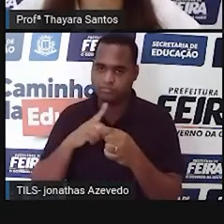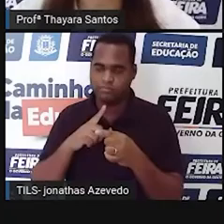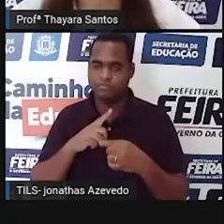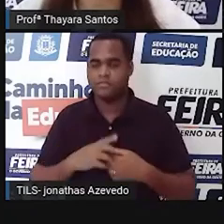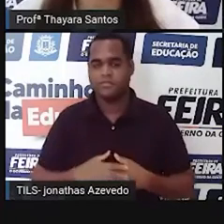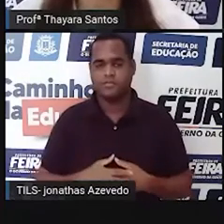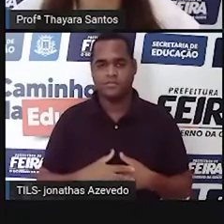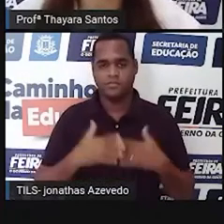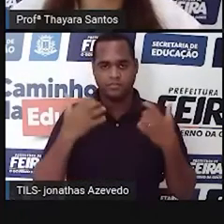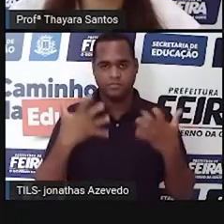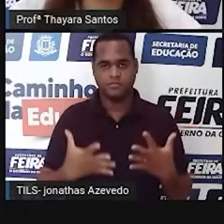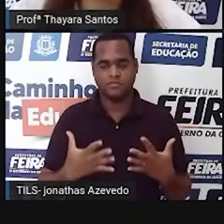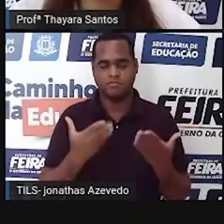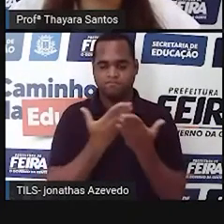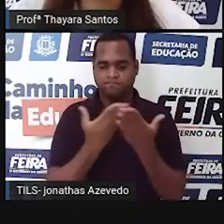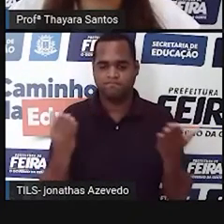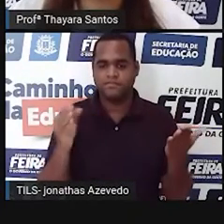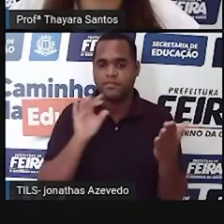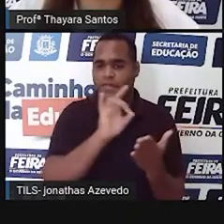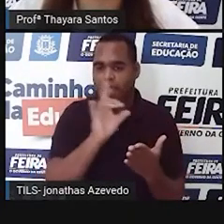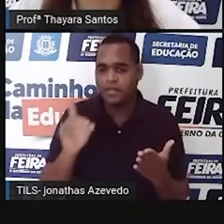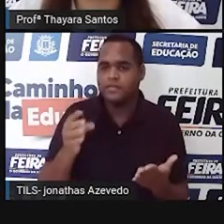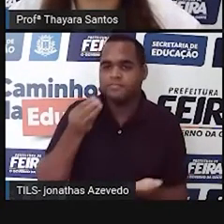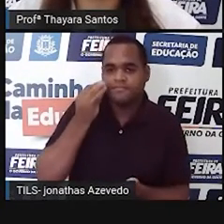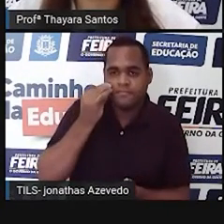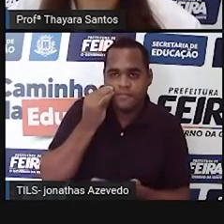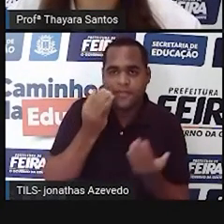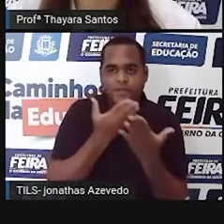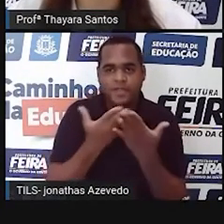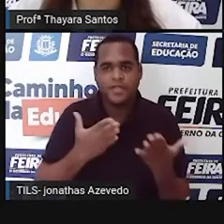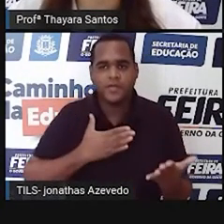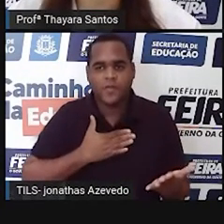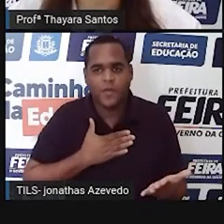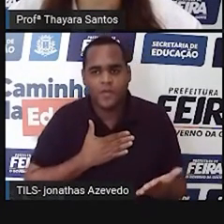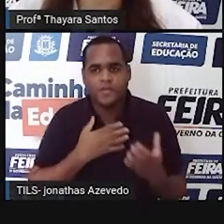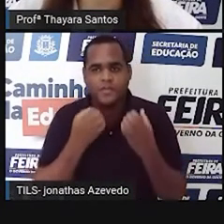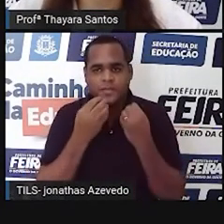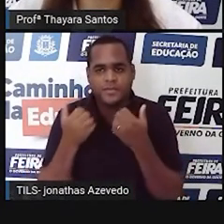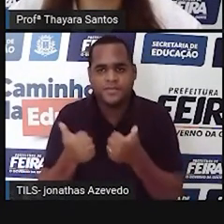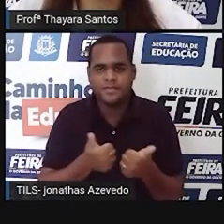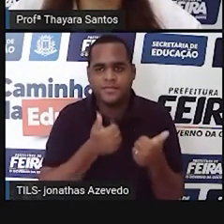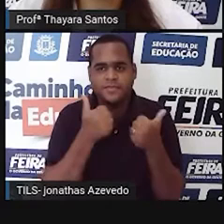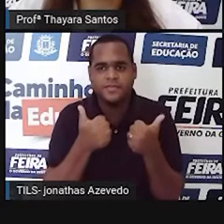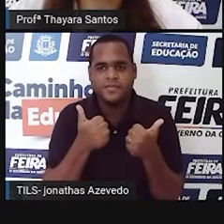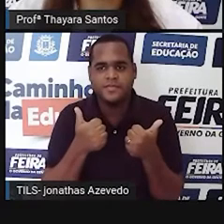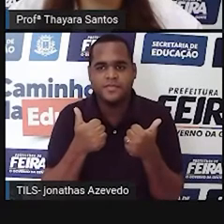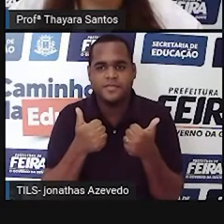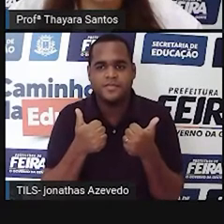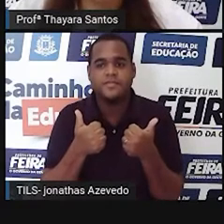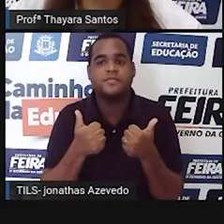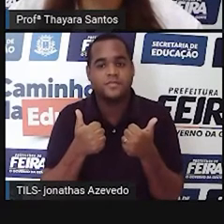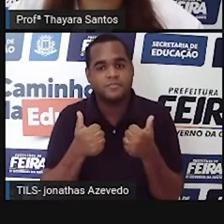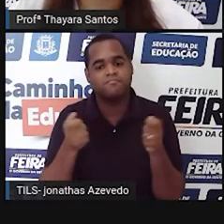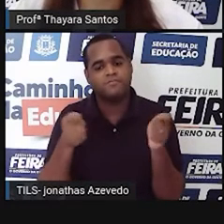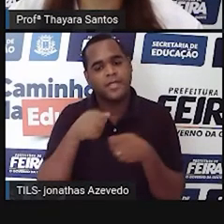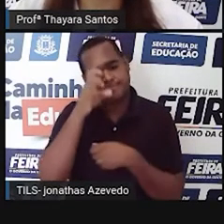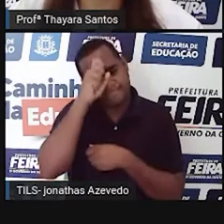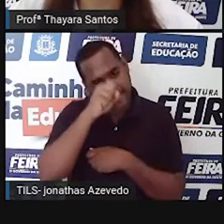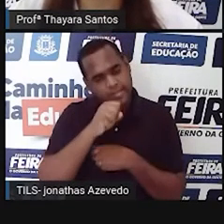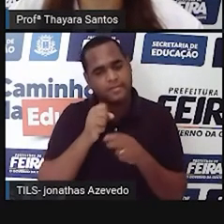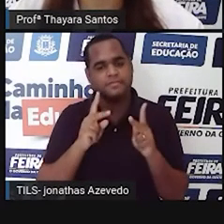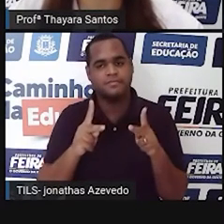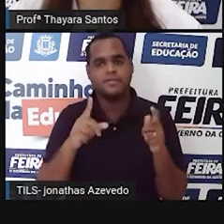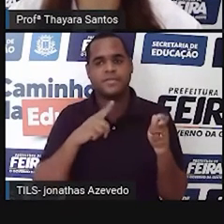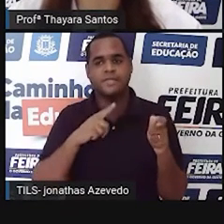Agora chegou a hora que eu sei que vocês aí do outro lado mais gostam, que é a hora da gente testar o que aprendemos até aqui. E para